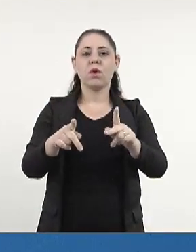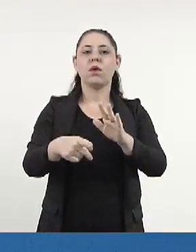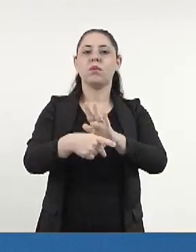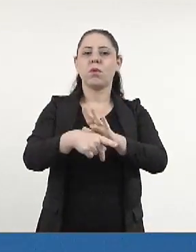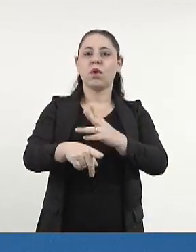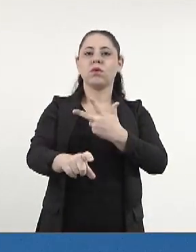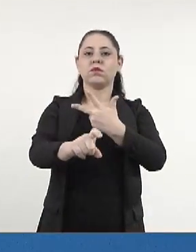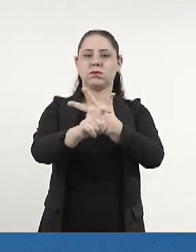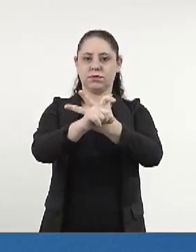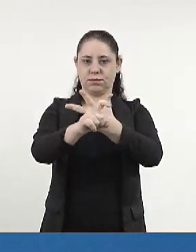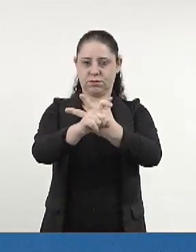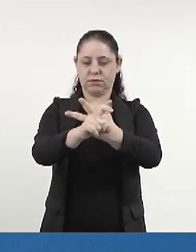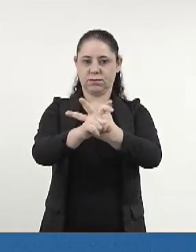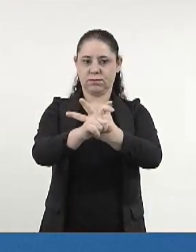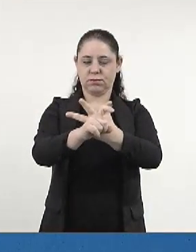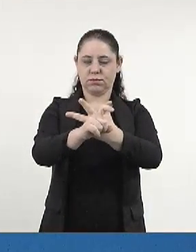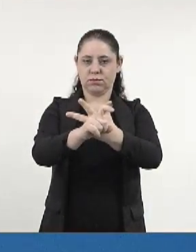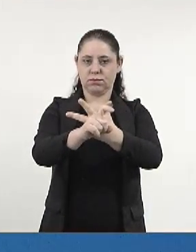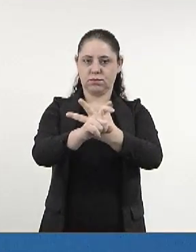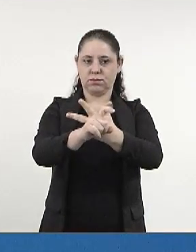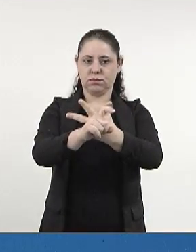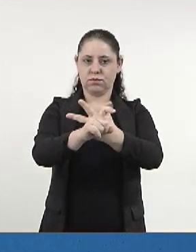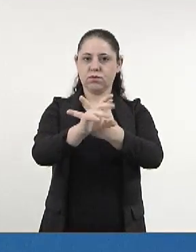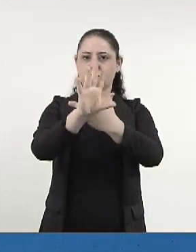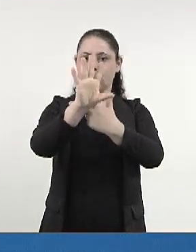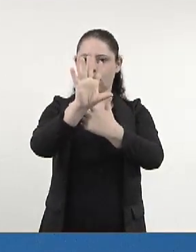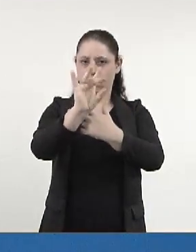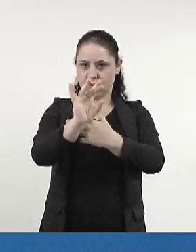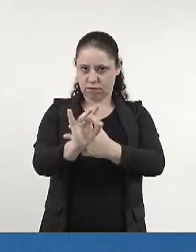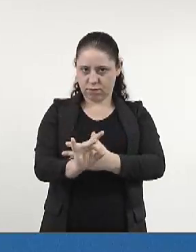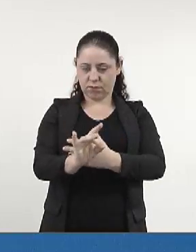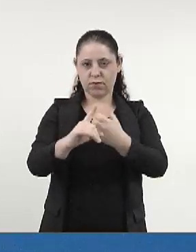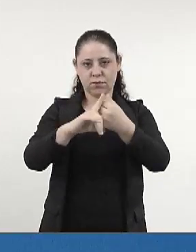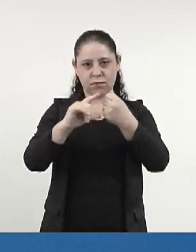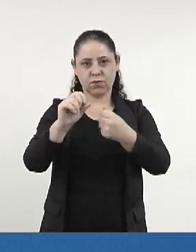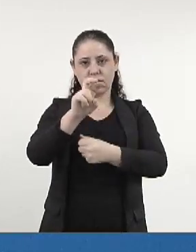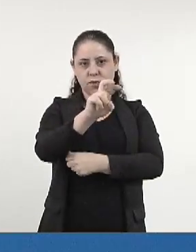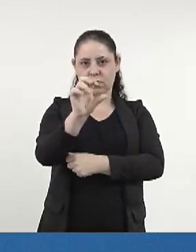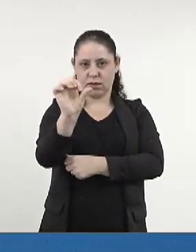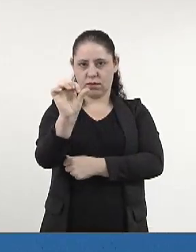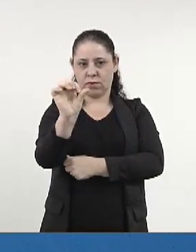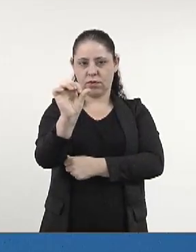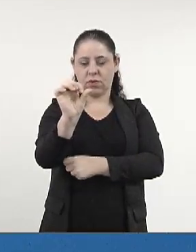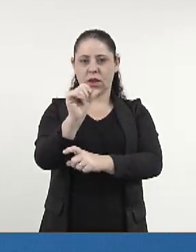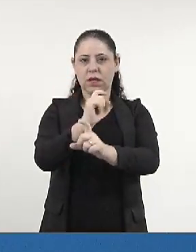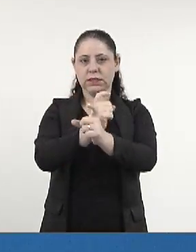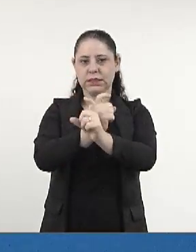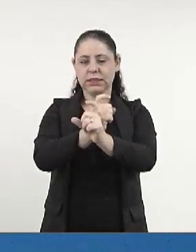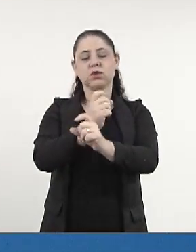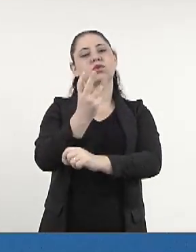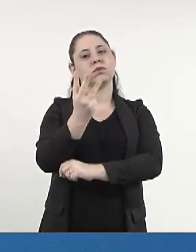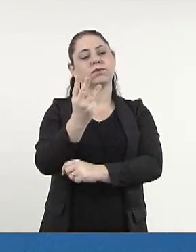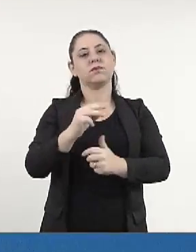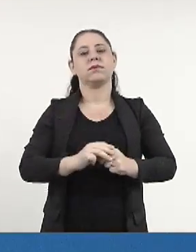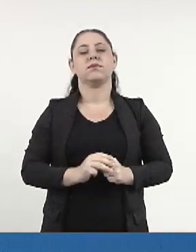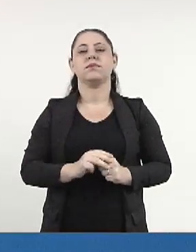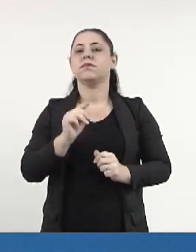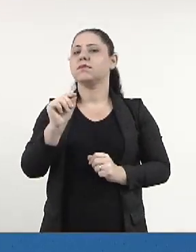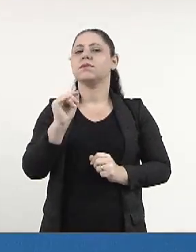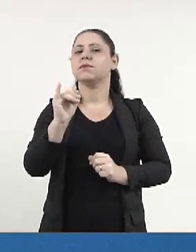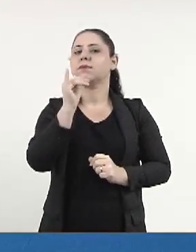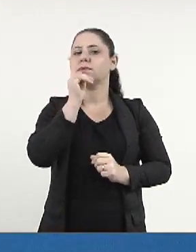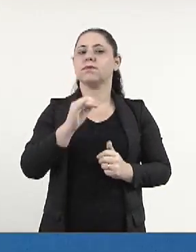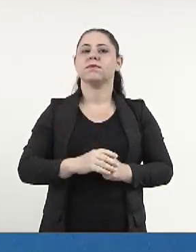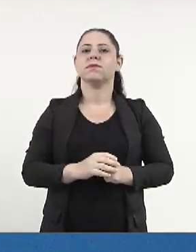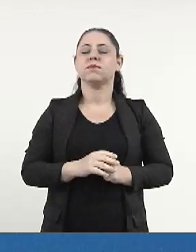Executivo, estabelece no artigo 56, inciso 3, que no caso